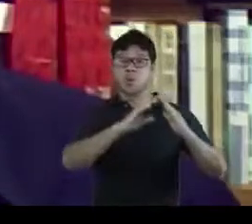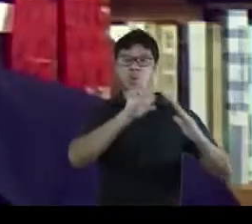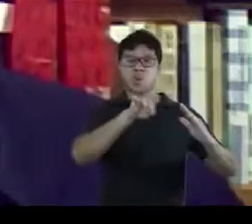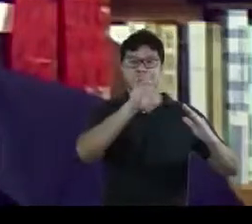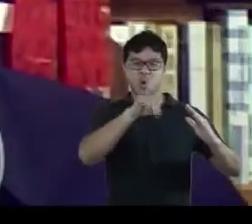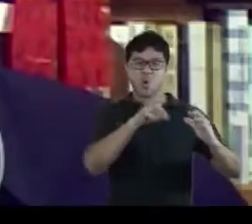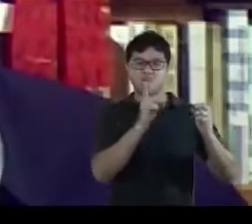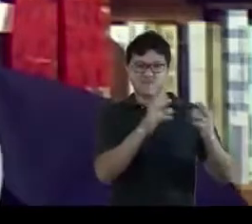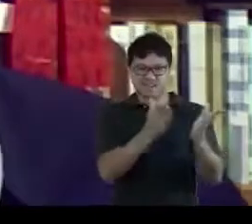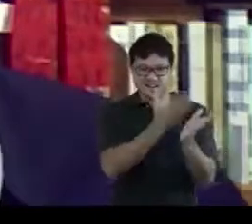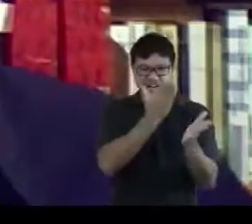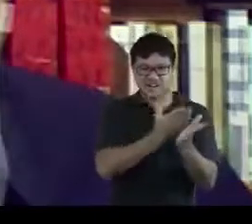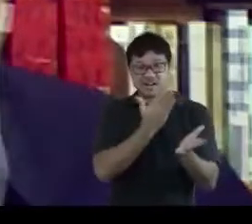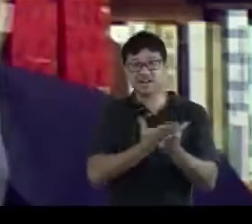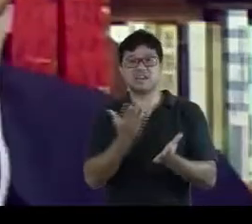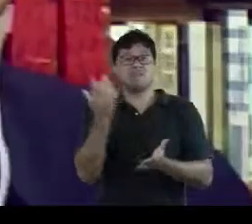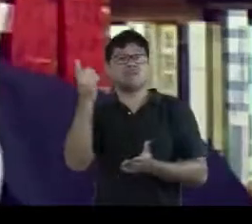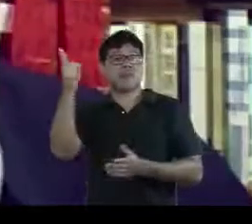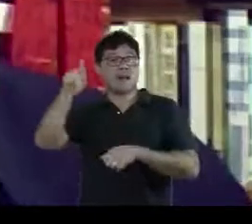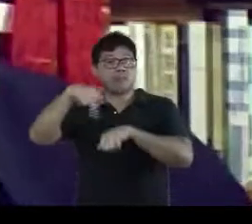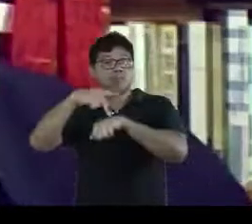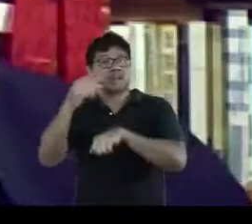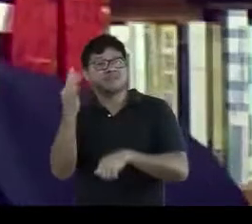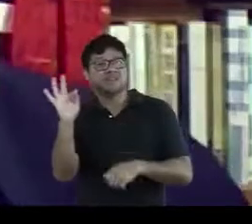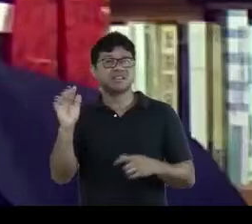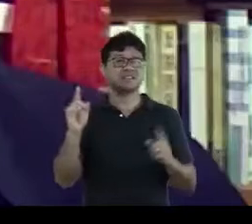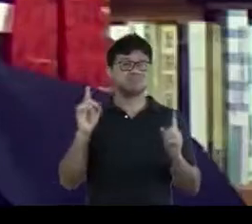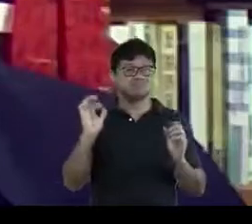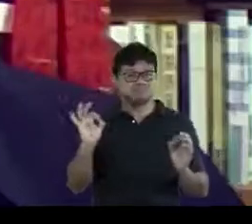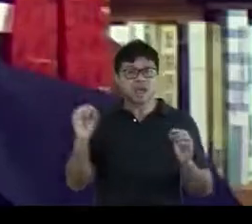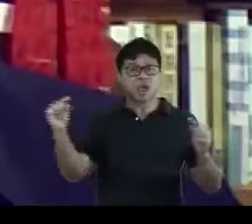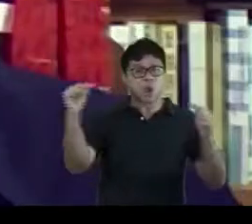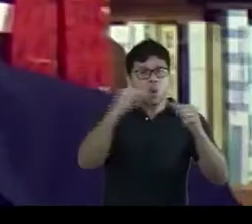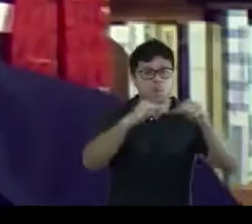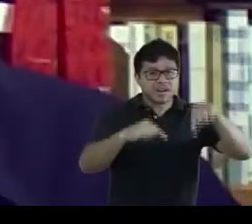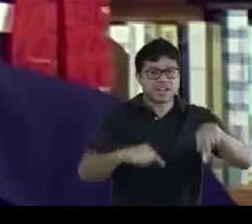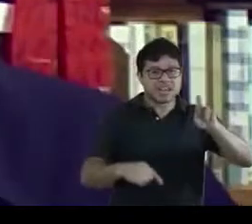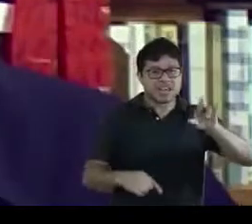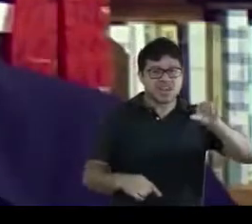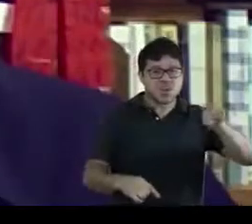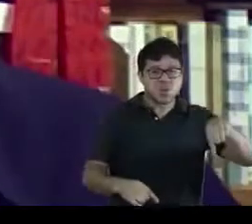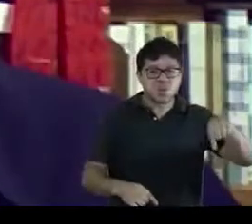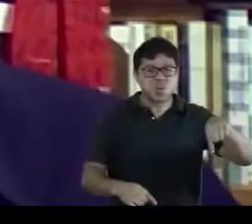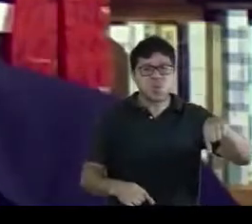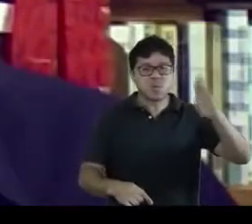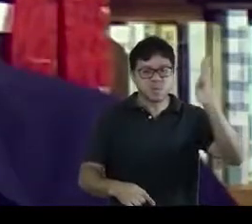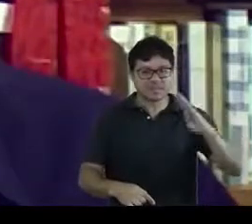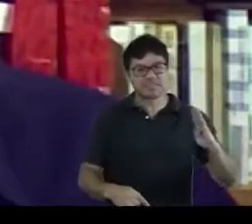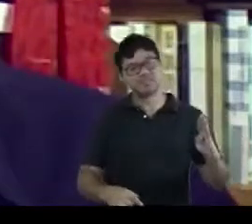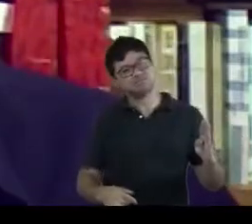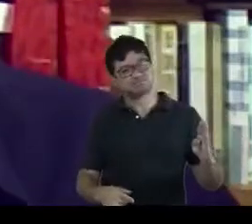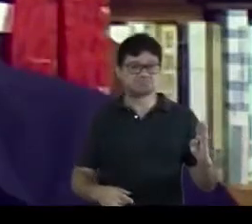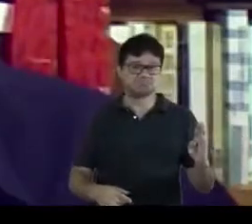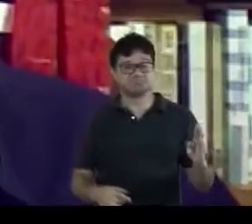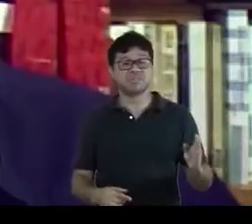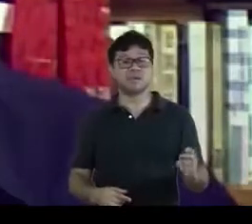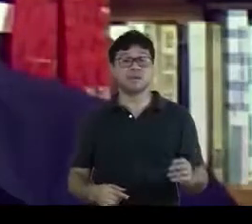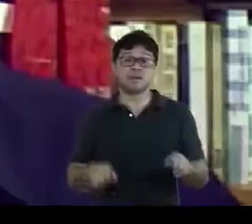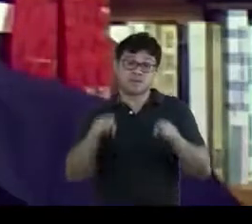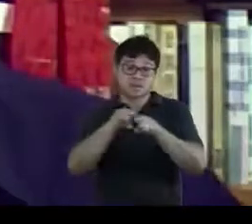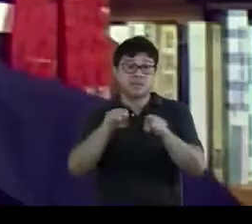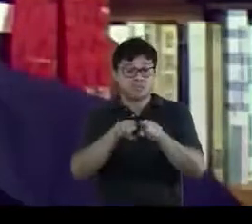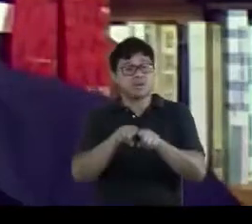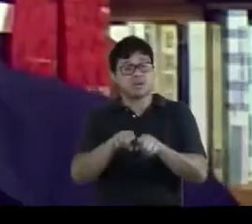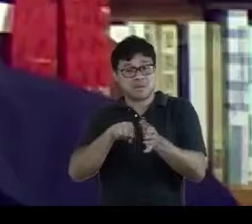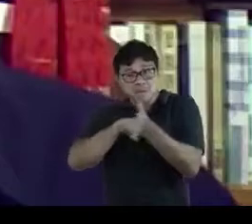Belge-Français era correspondente do editor Mellini no Brasil. Por sua vez,